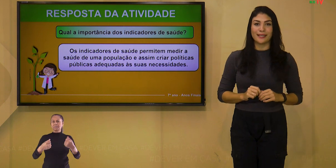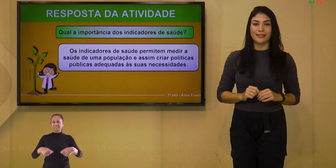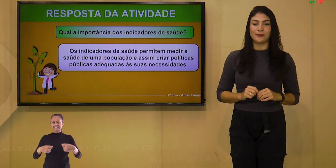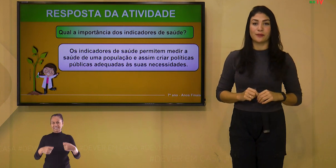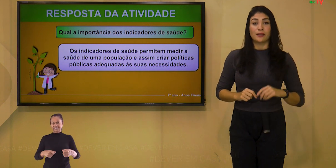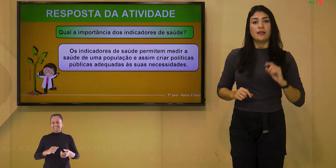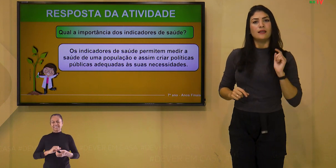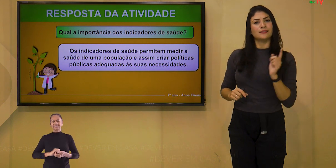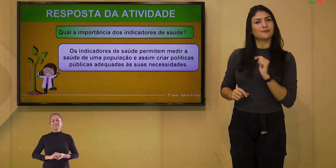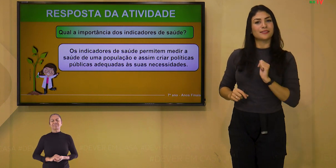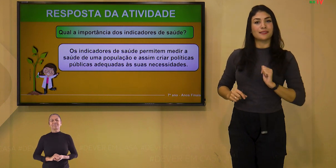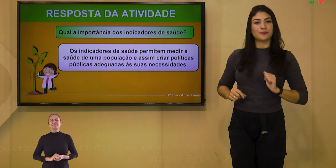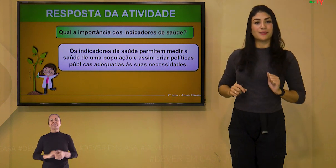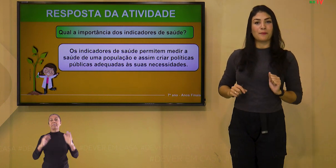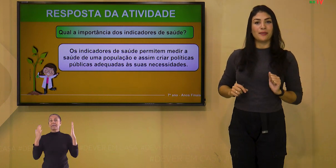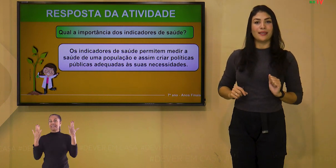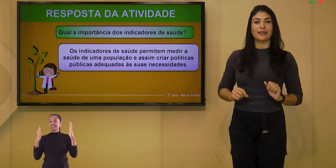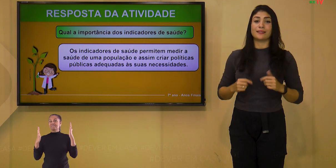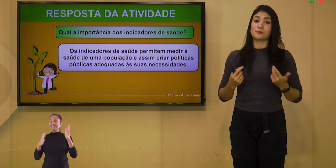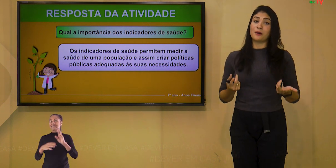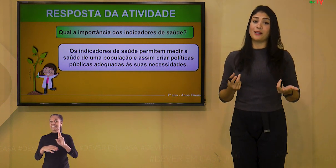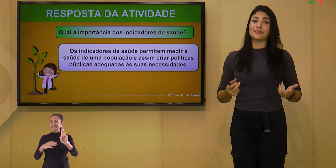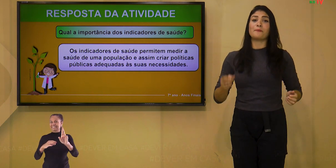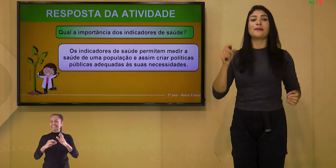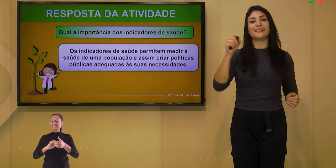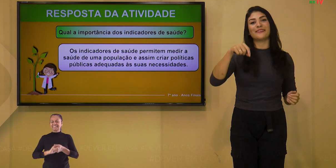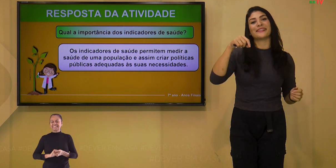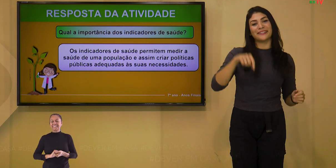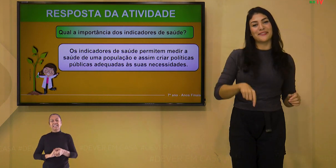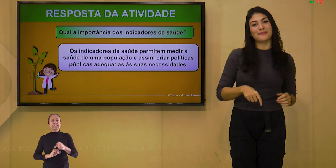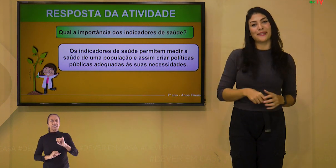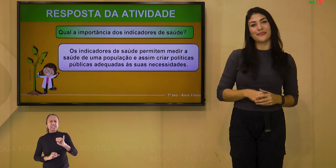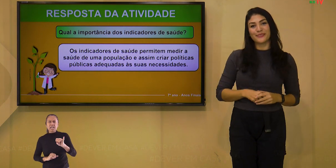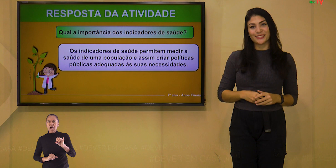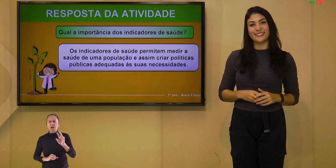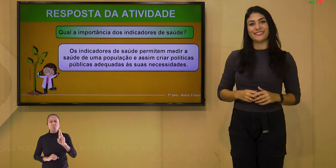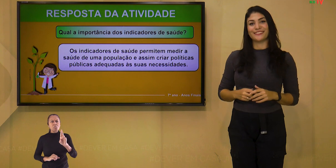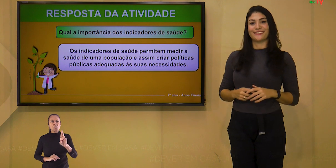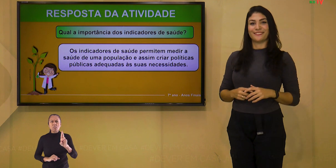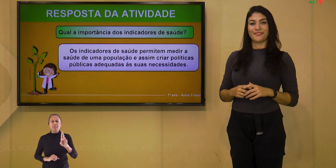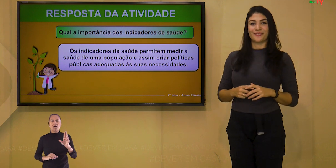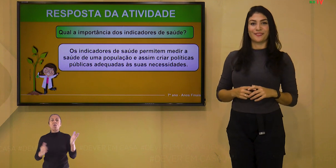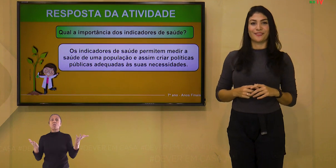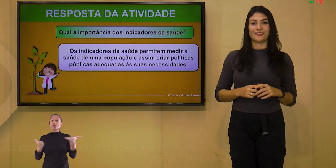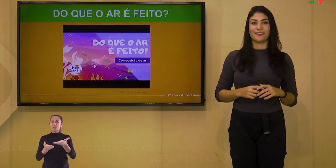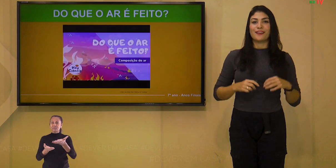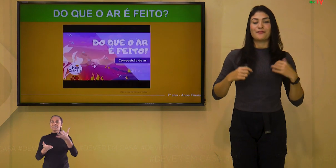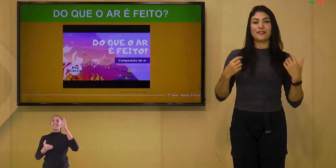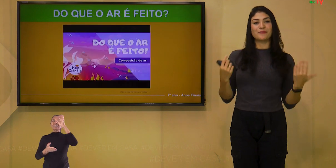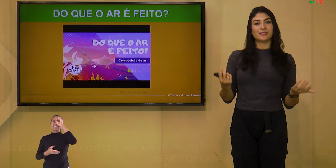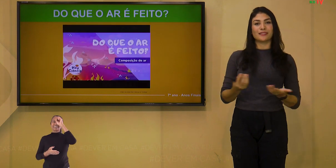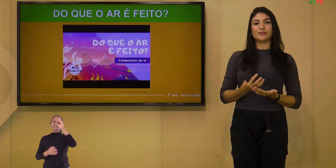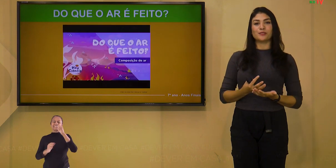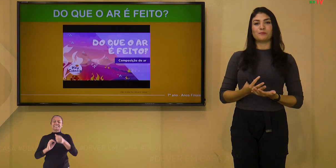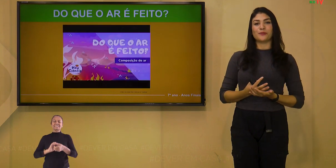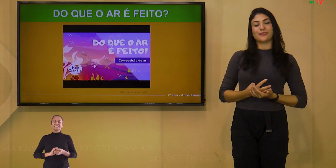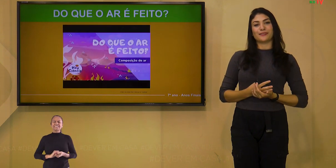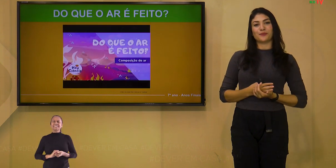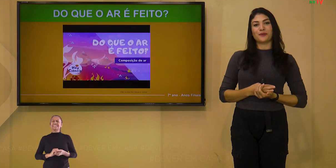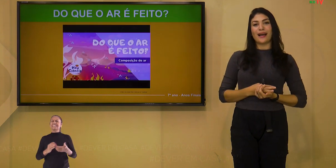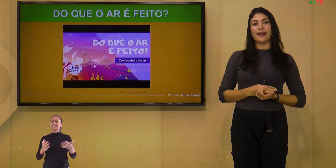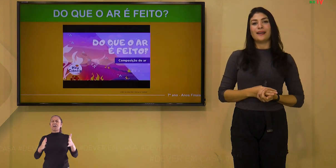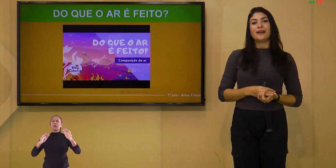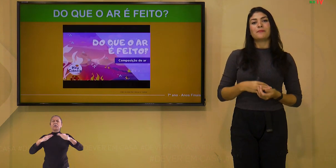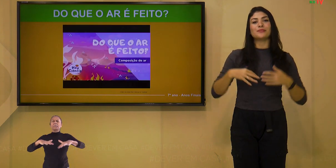na ponta da língua. E se você não sabia a resposta, aprendeu aqui comigo hoje. Falamos tanto de